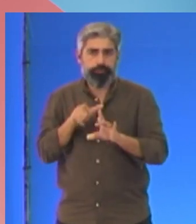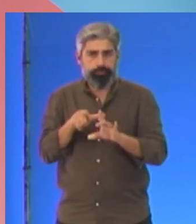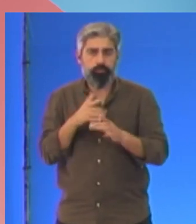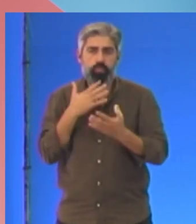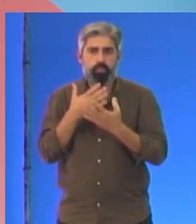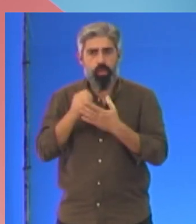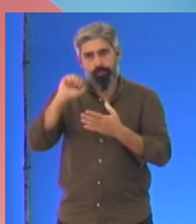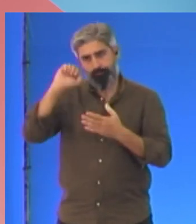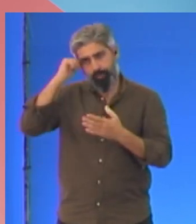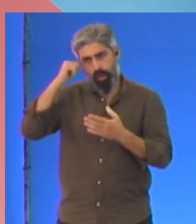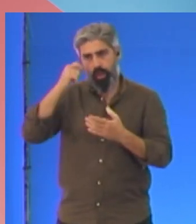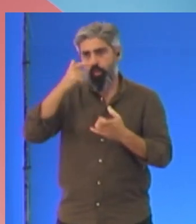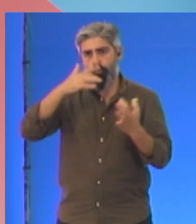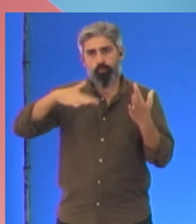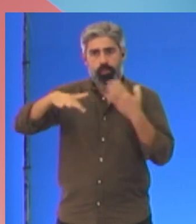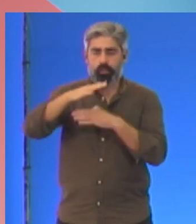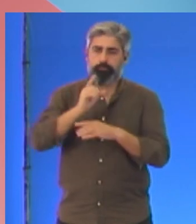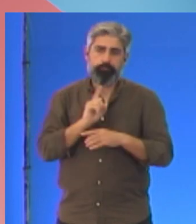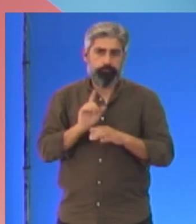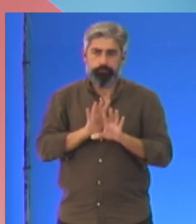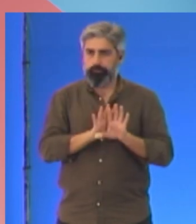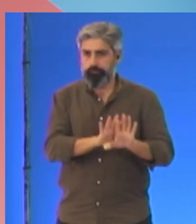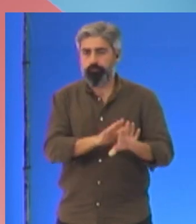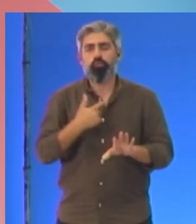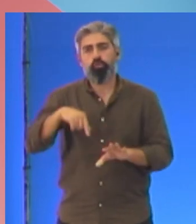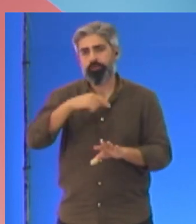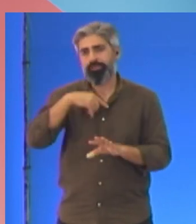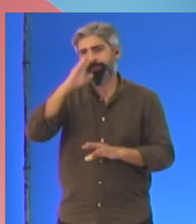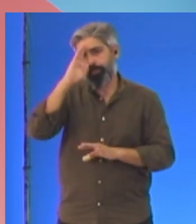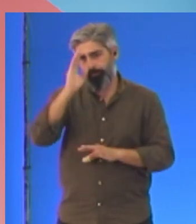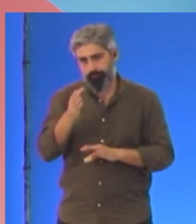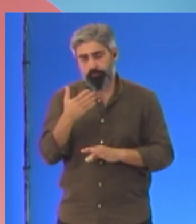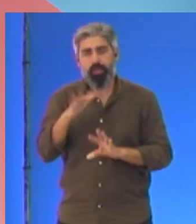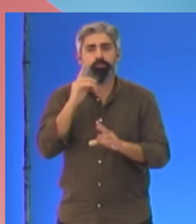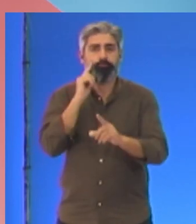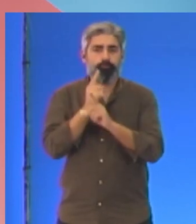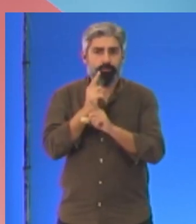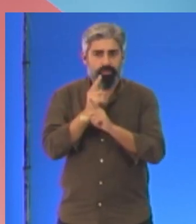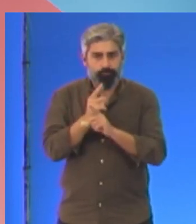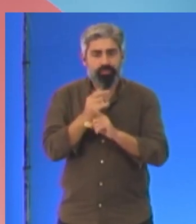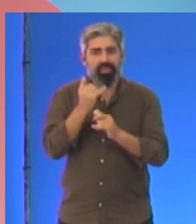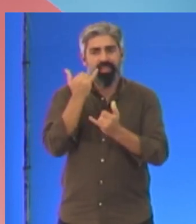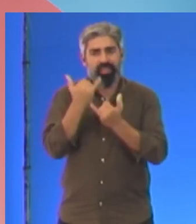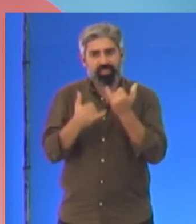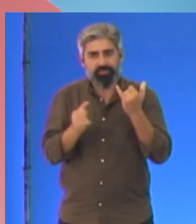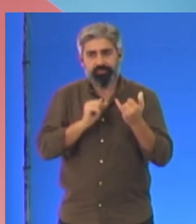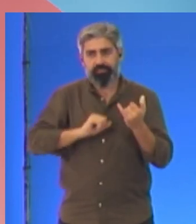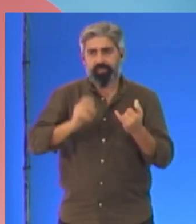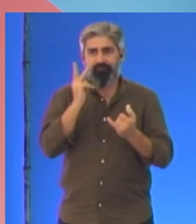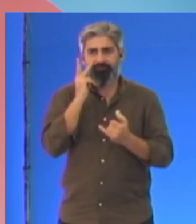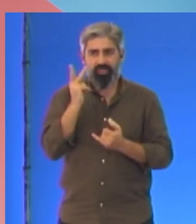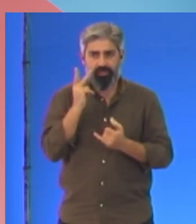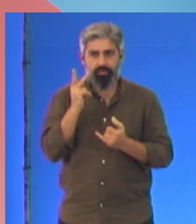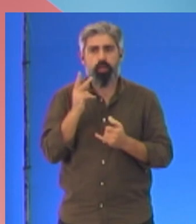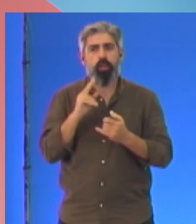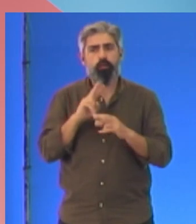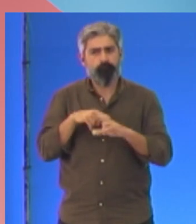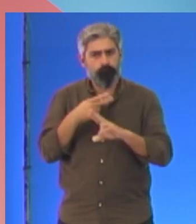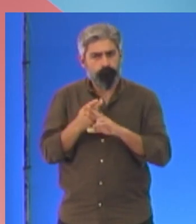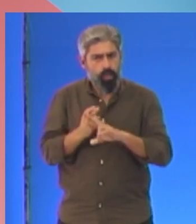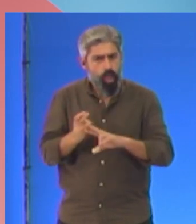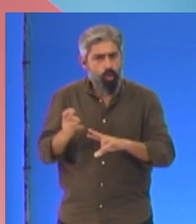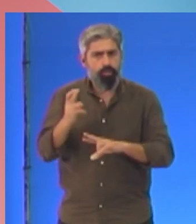massacra a humanidade. Sabemos de tudo isto, mas ainda assim os riscos da nossa vida só aumentam.